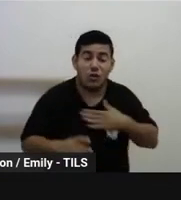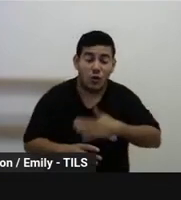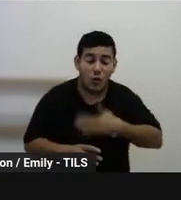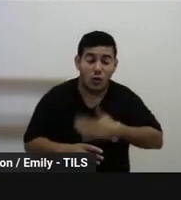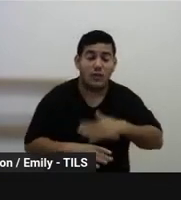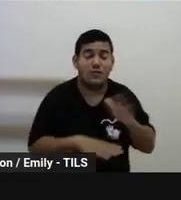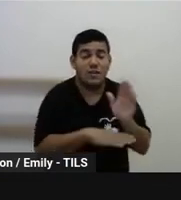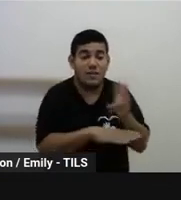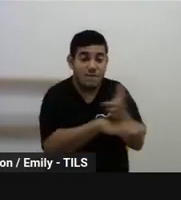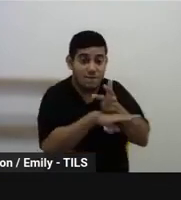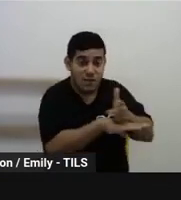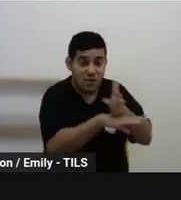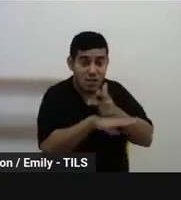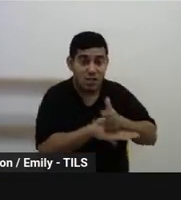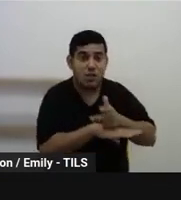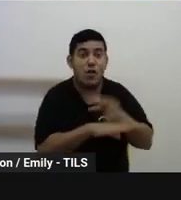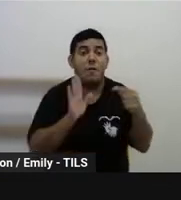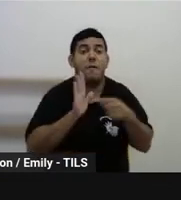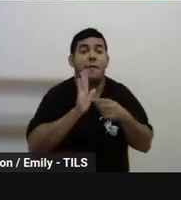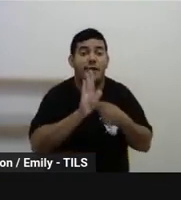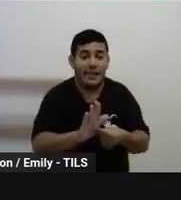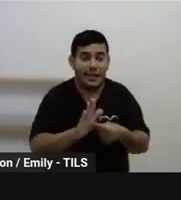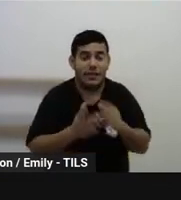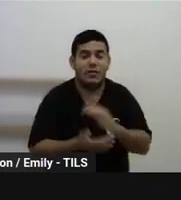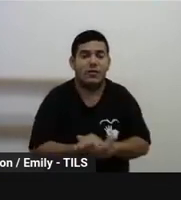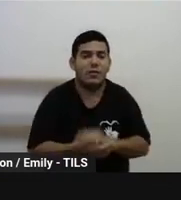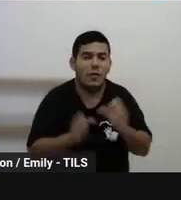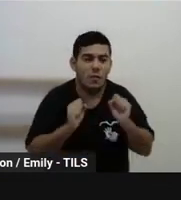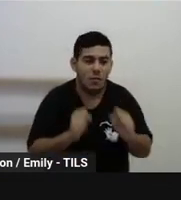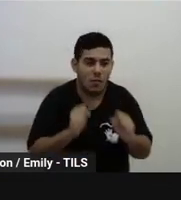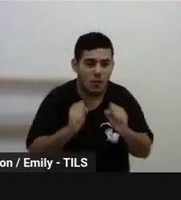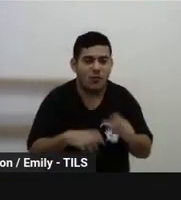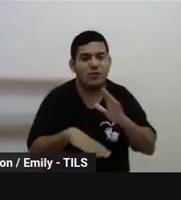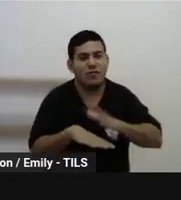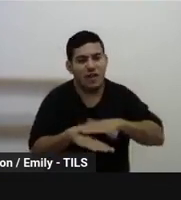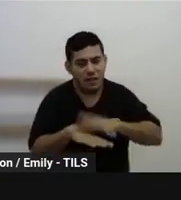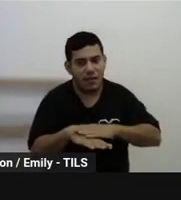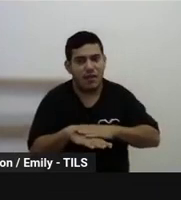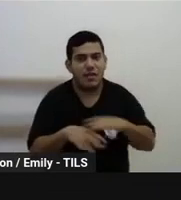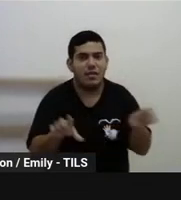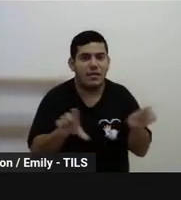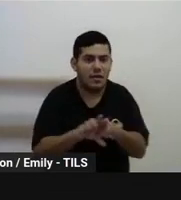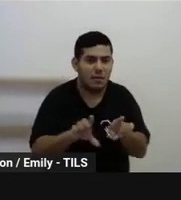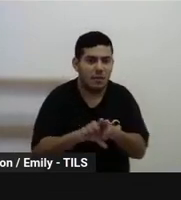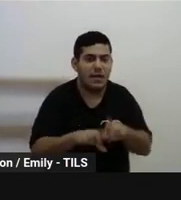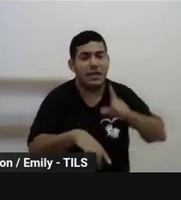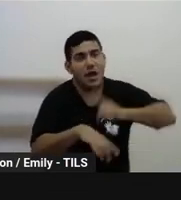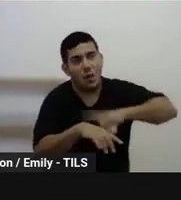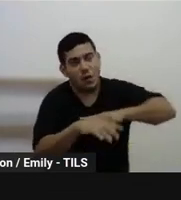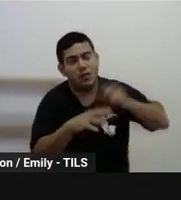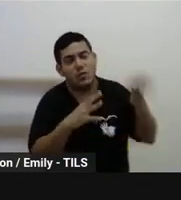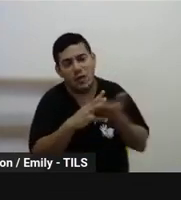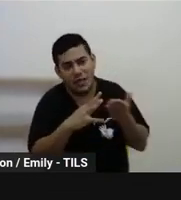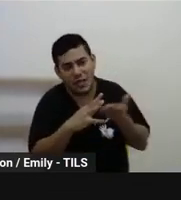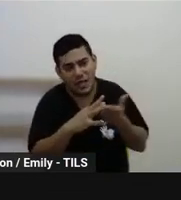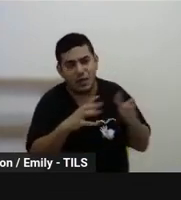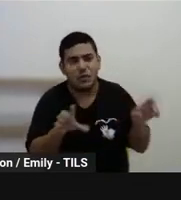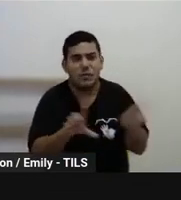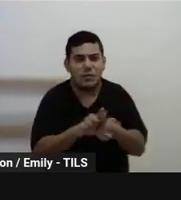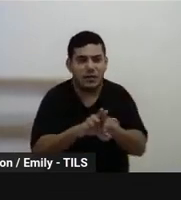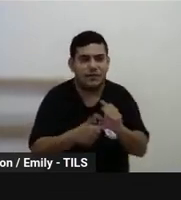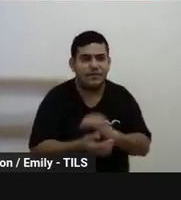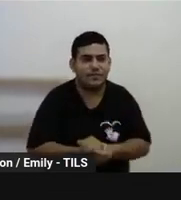fazer um vídeo para uma apresentação, ele pode fazer um vídeo talvez para ser passado na hora do recreio, ou então